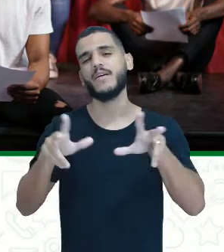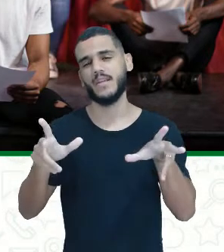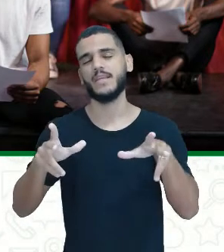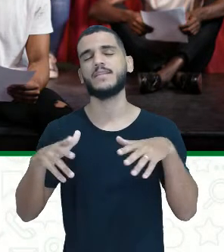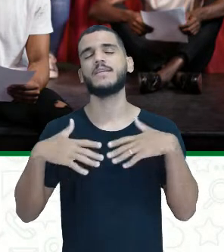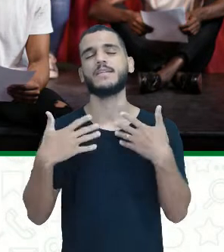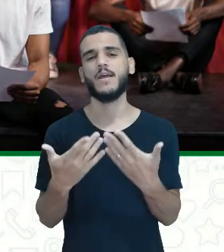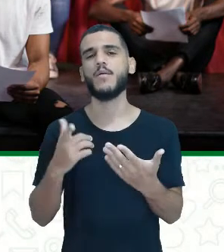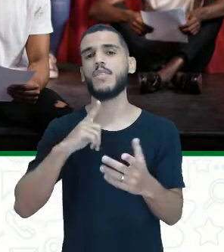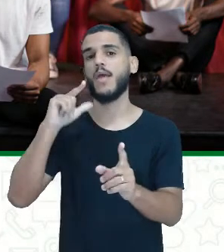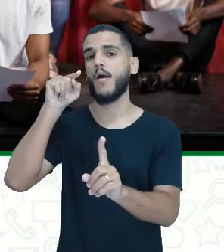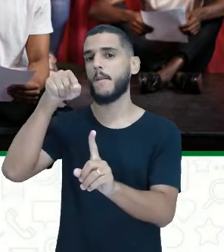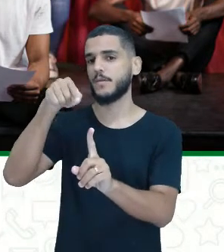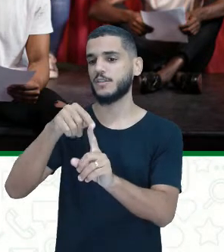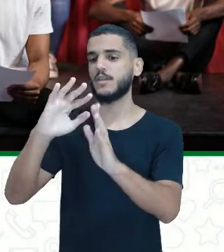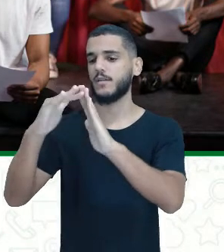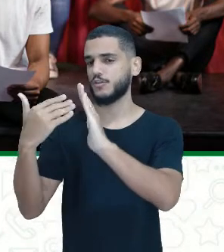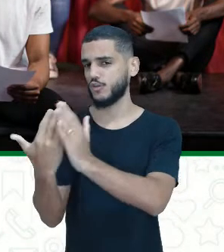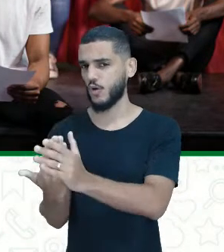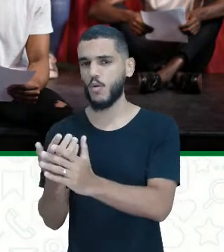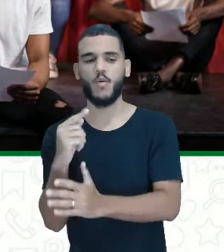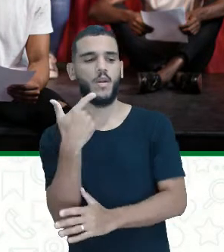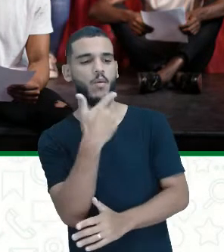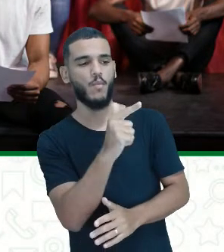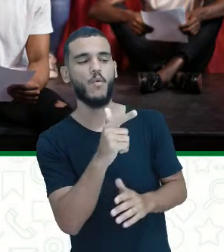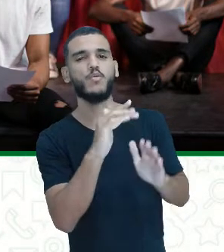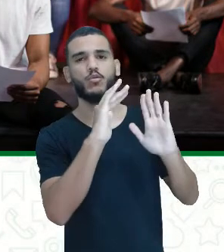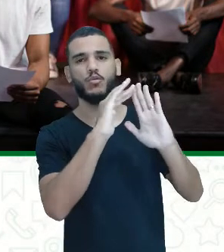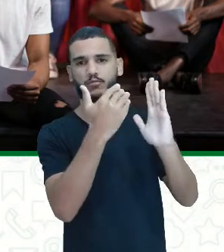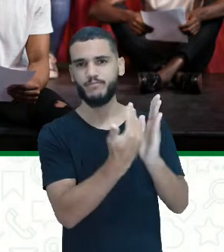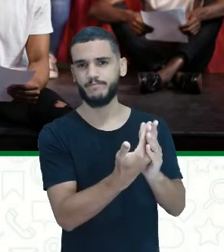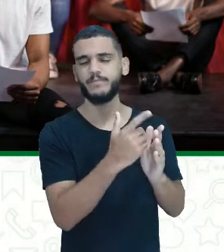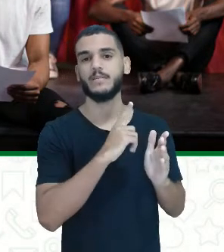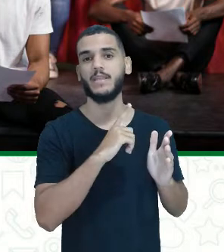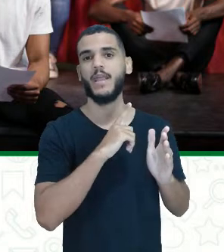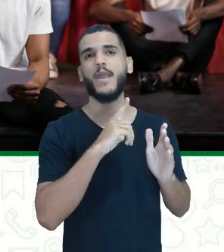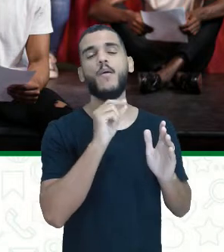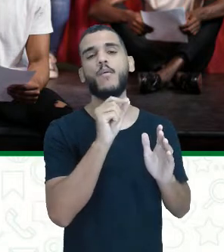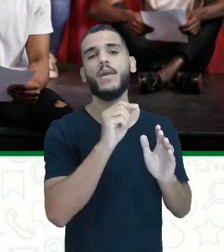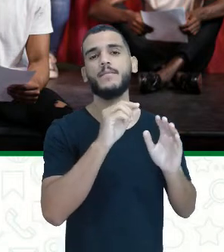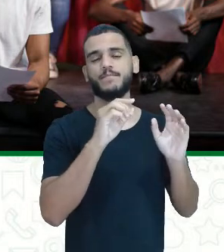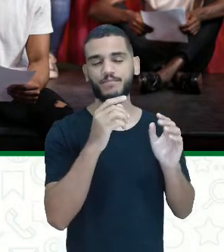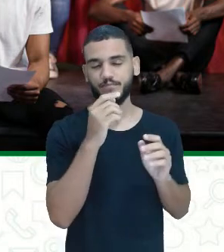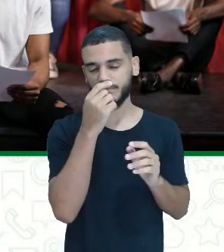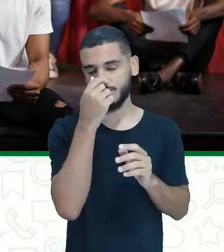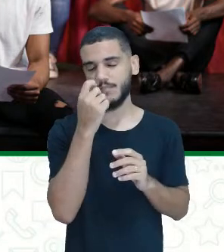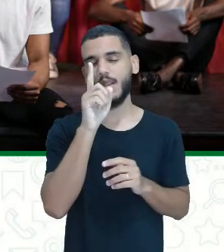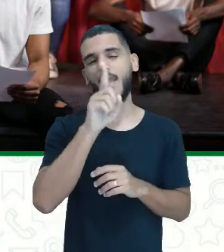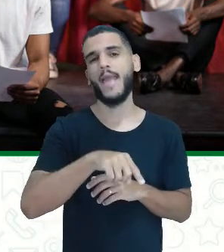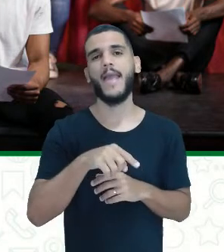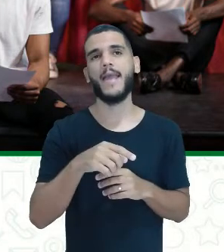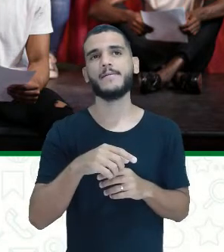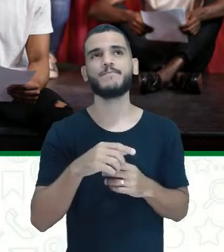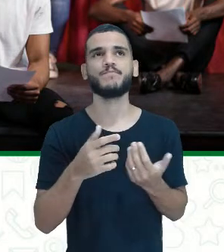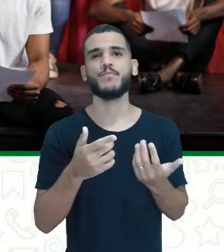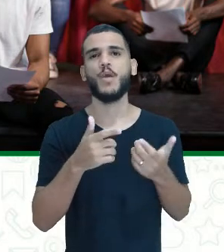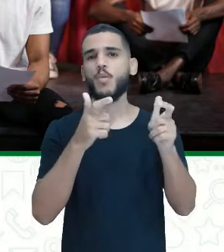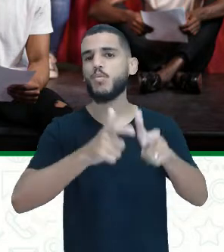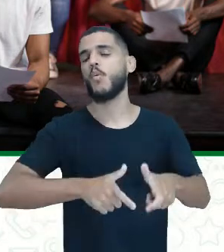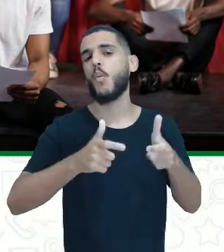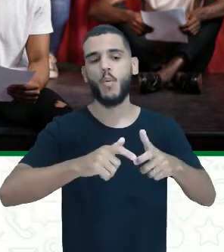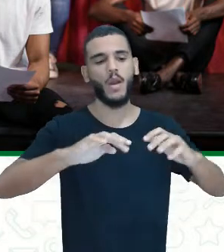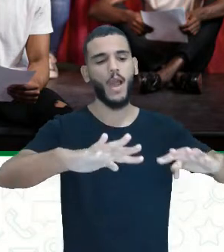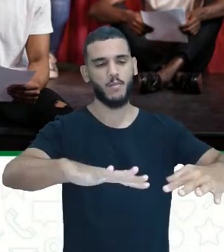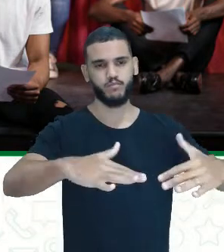tem um objetivo e o teatro para o deleite, né? Um espetáculo para o